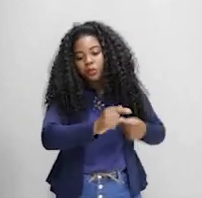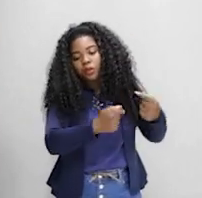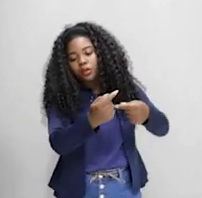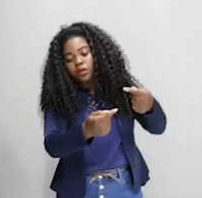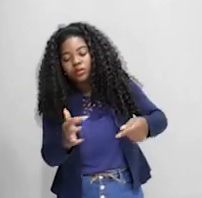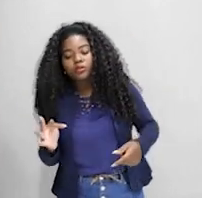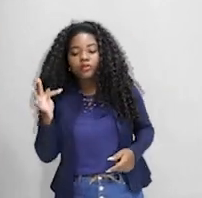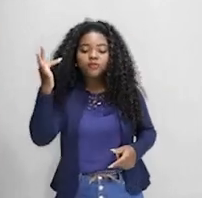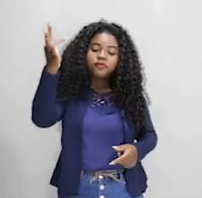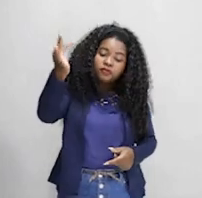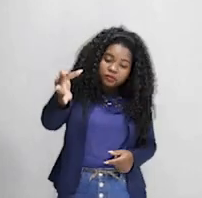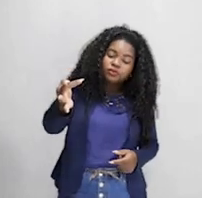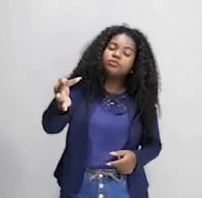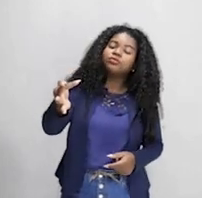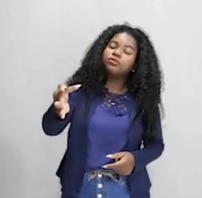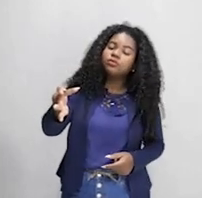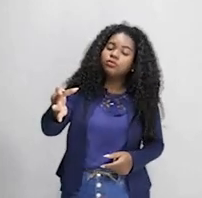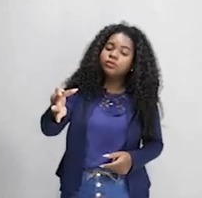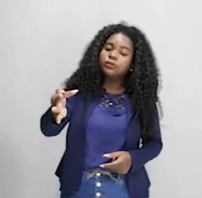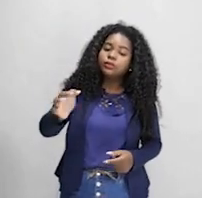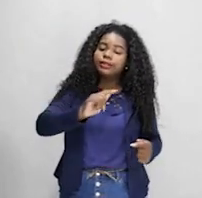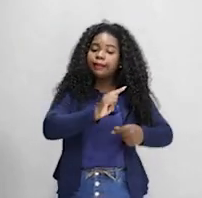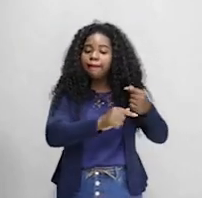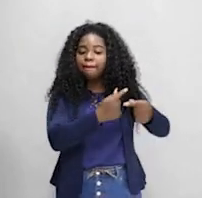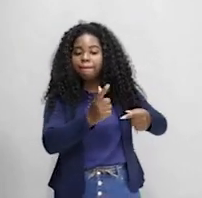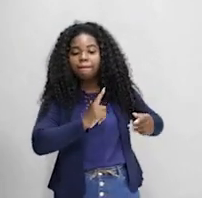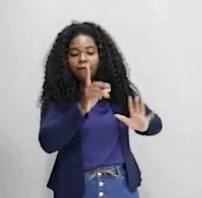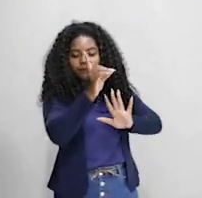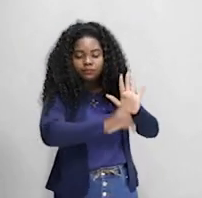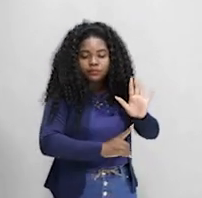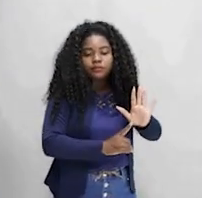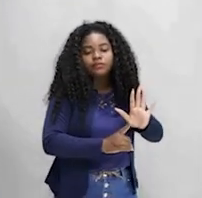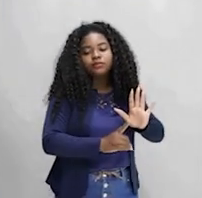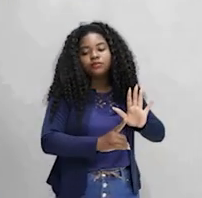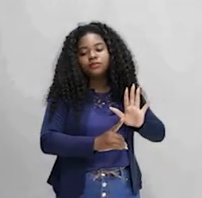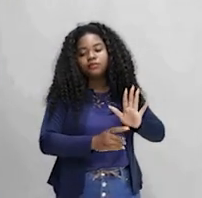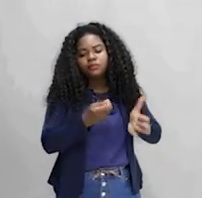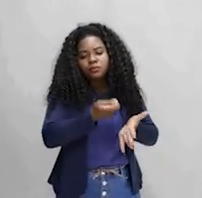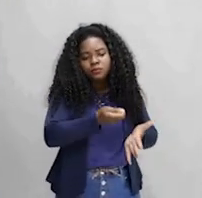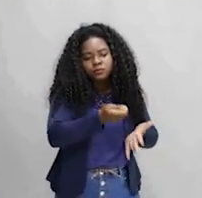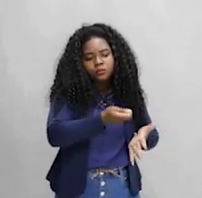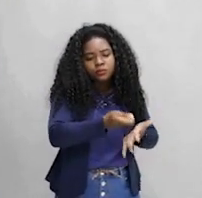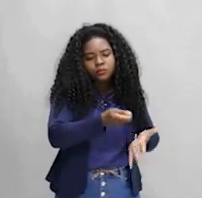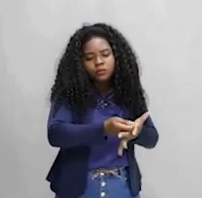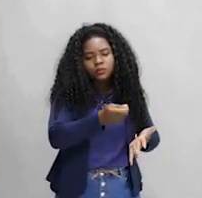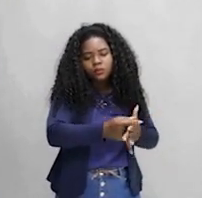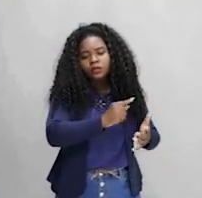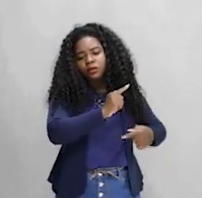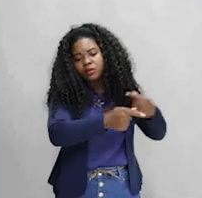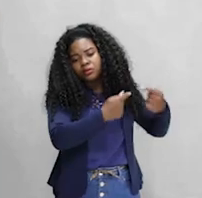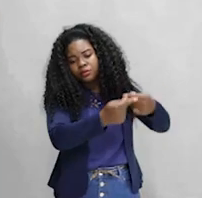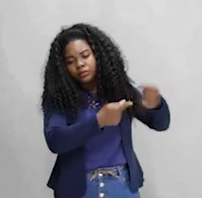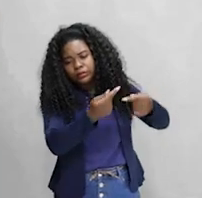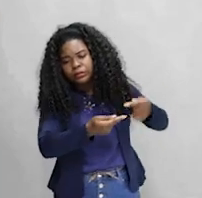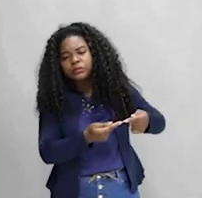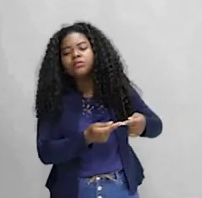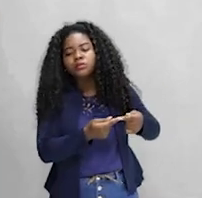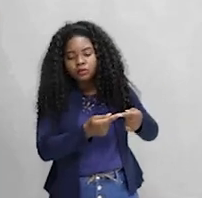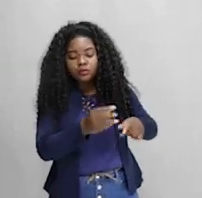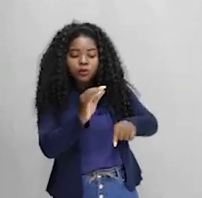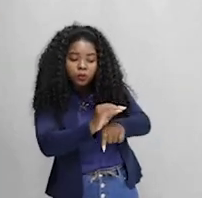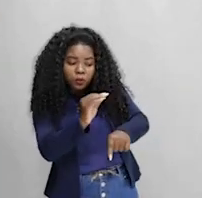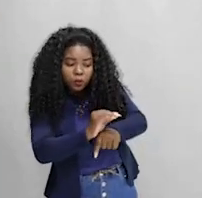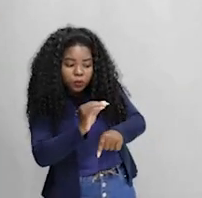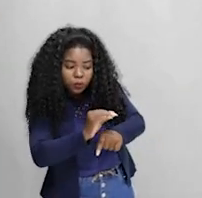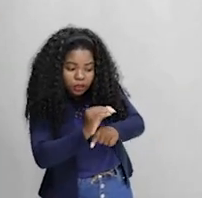essas gerações tinham um direito incontornável, ou seja, obrigação das gerações atuais deixar esses recursos preservados